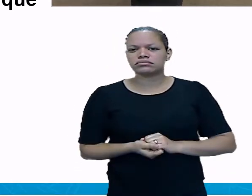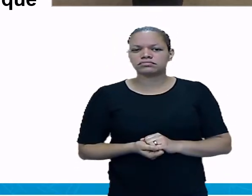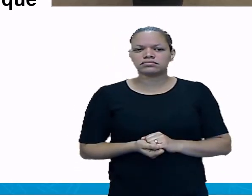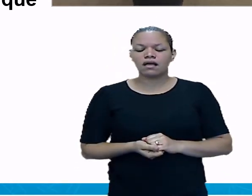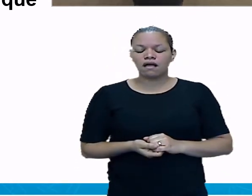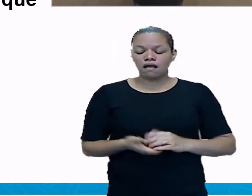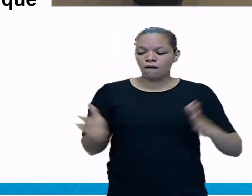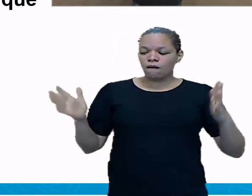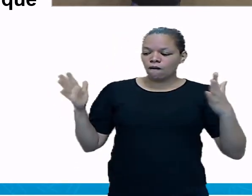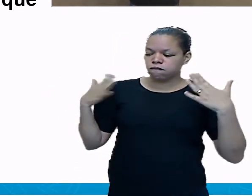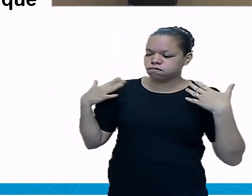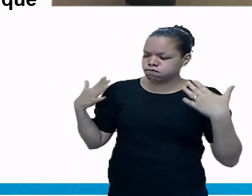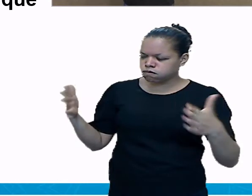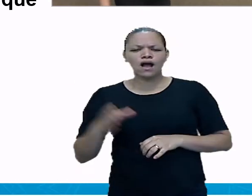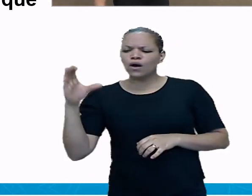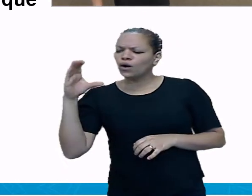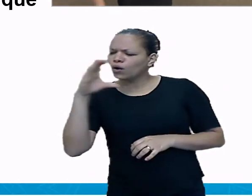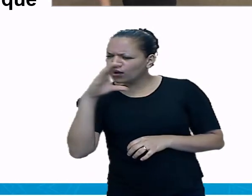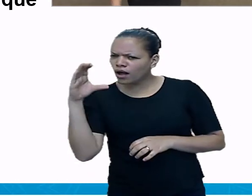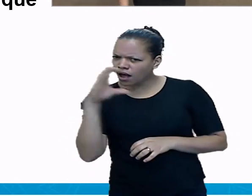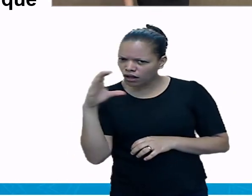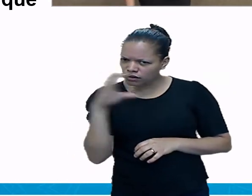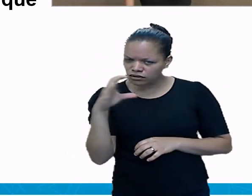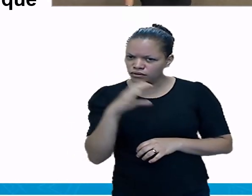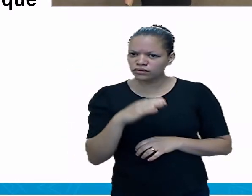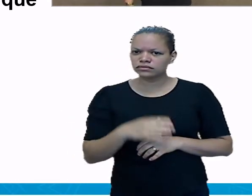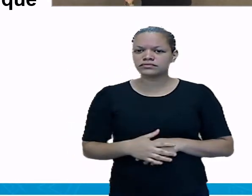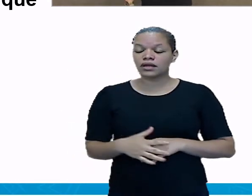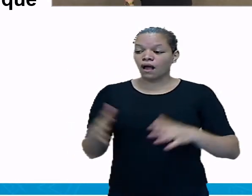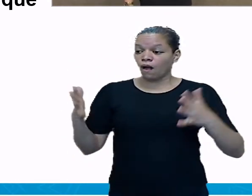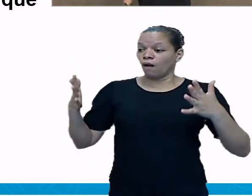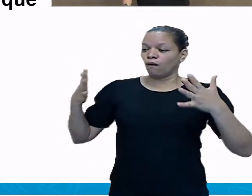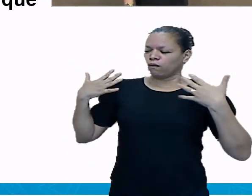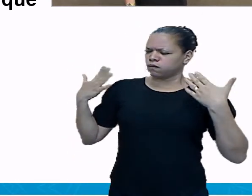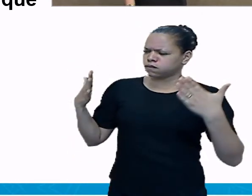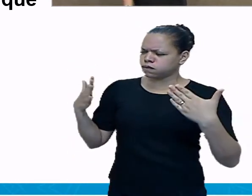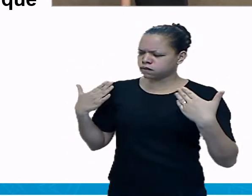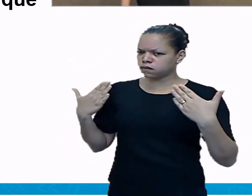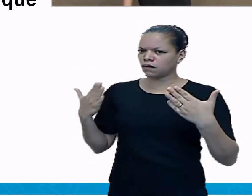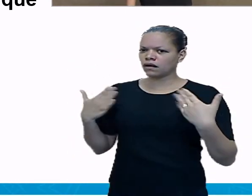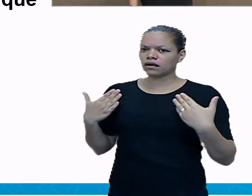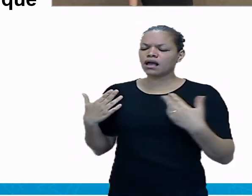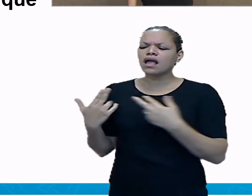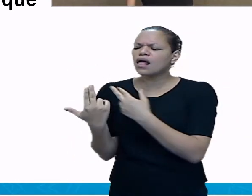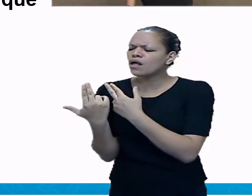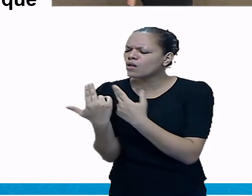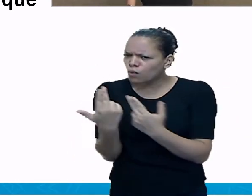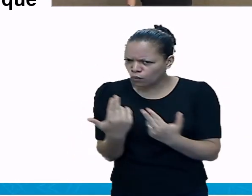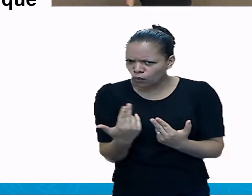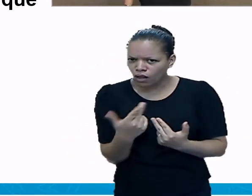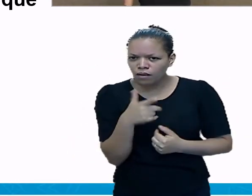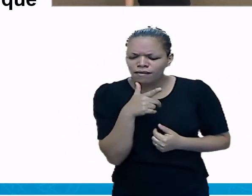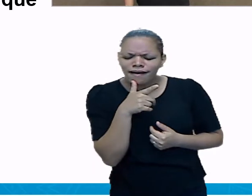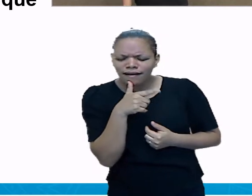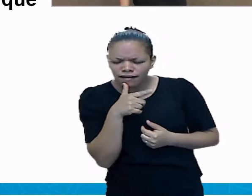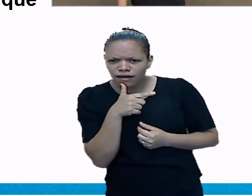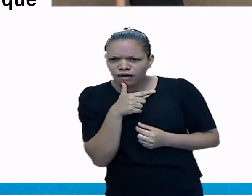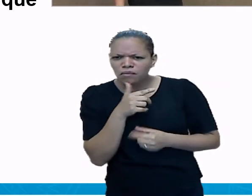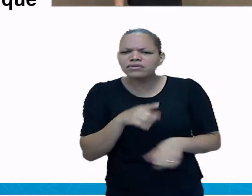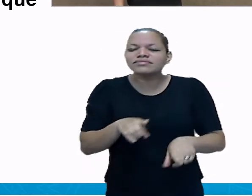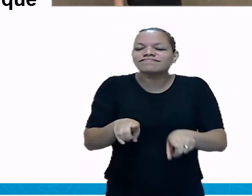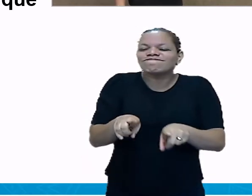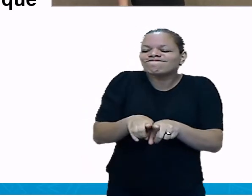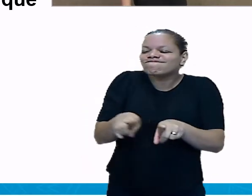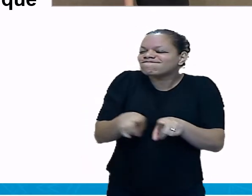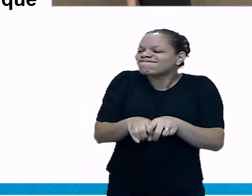aprofundar um pouco mais. O calor, assim como a água, também é necessário para a